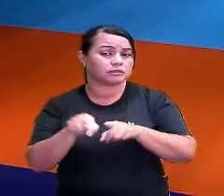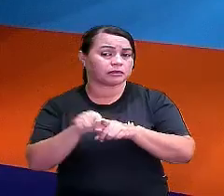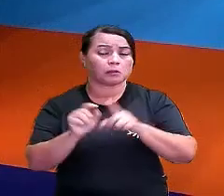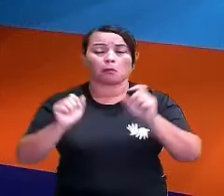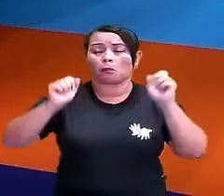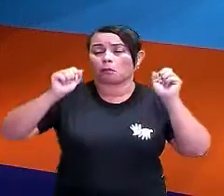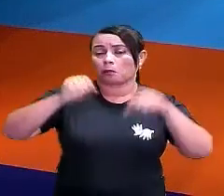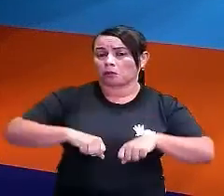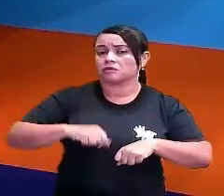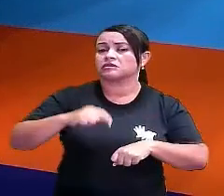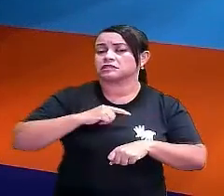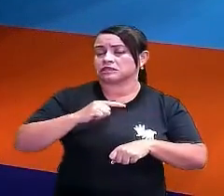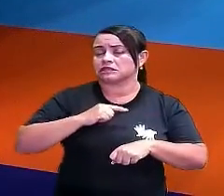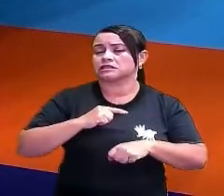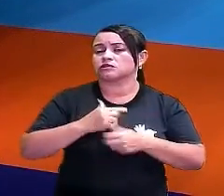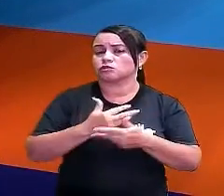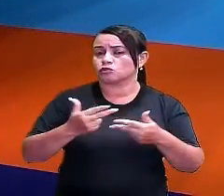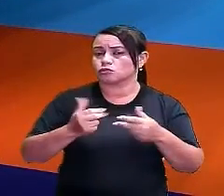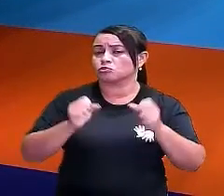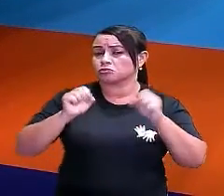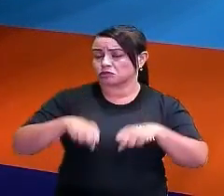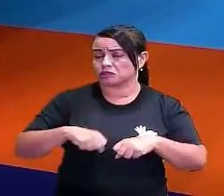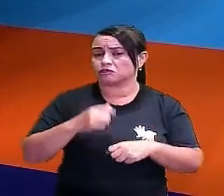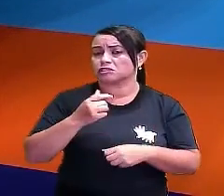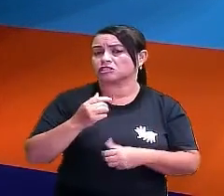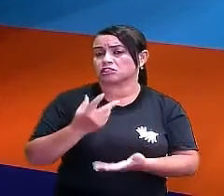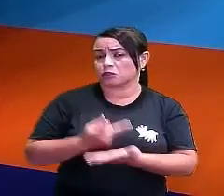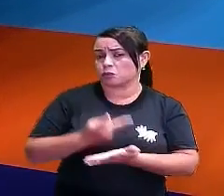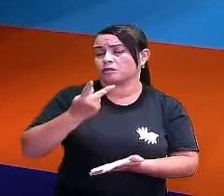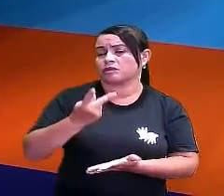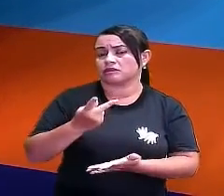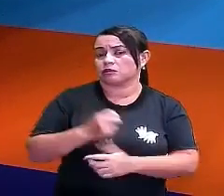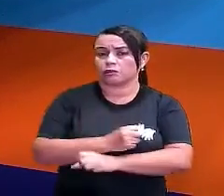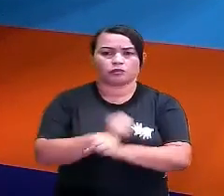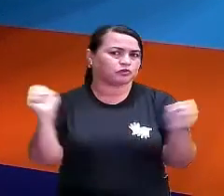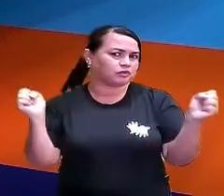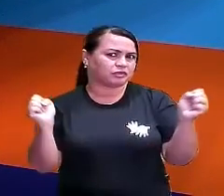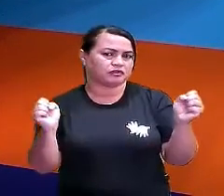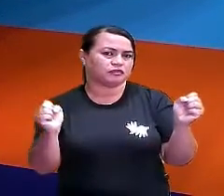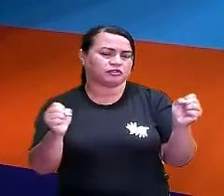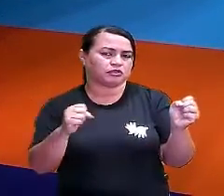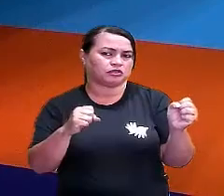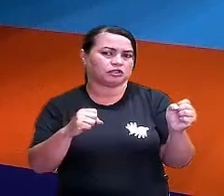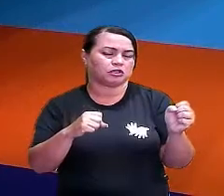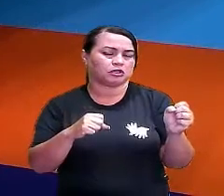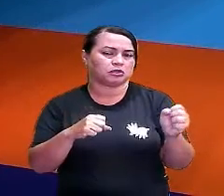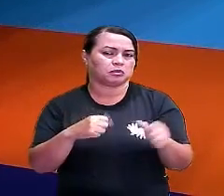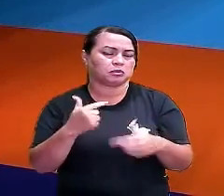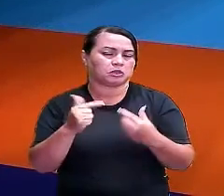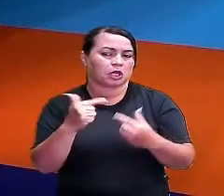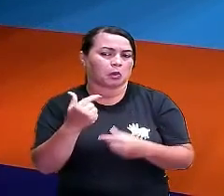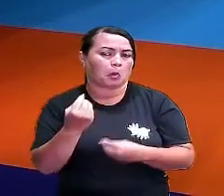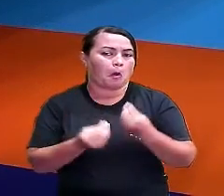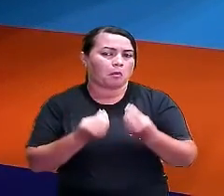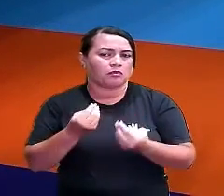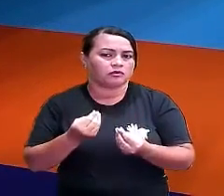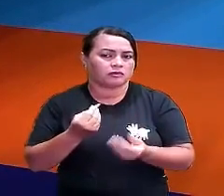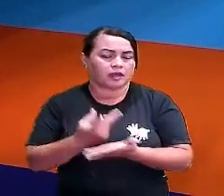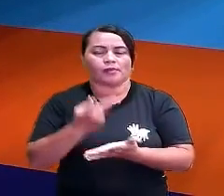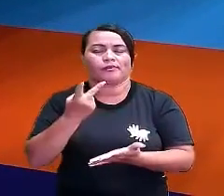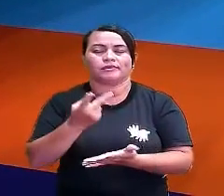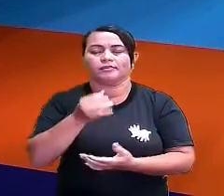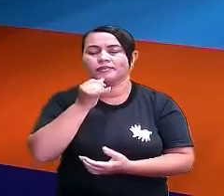aquelas coisas que têm mais possibilidade de acontecer, que é mais fácil de acontecer. Impossível é o que não pode acontecer, tá certo?